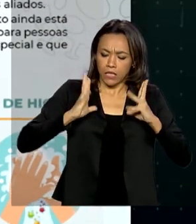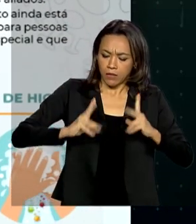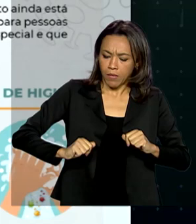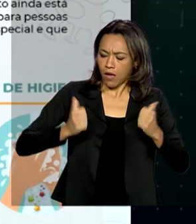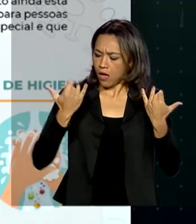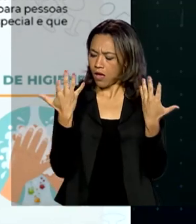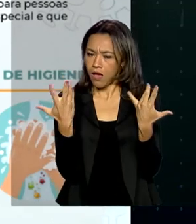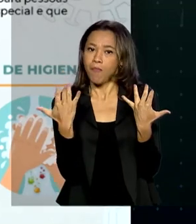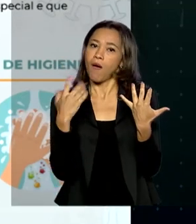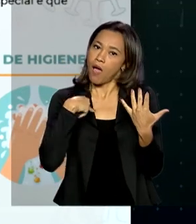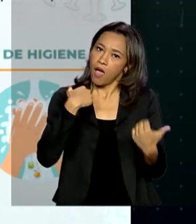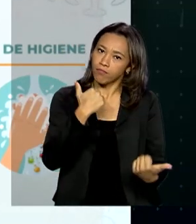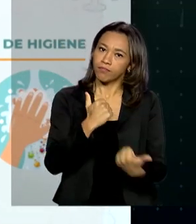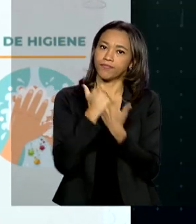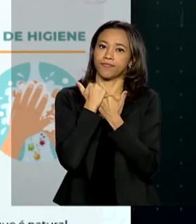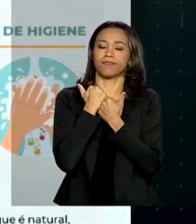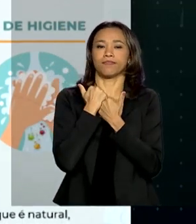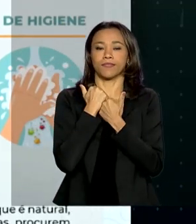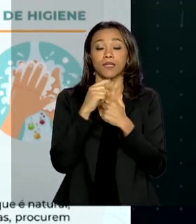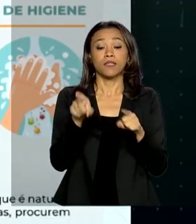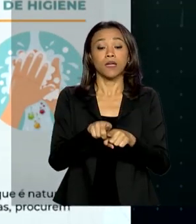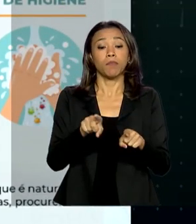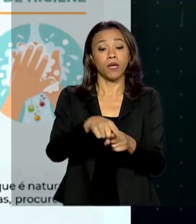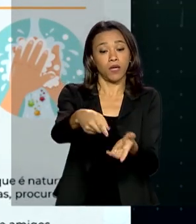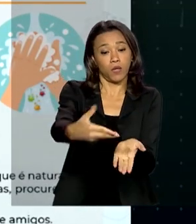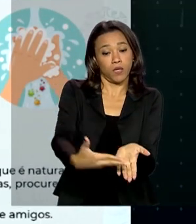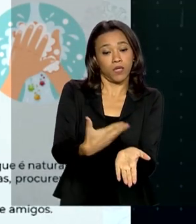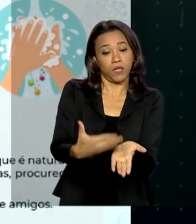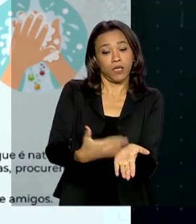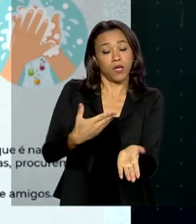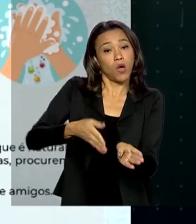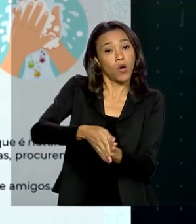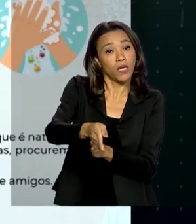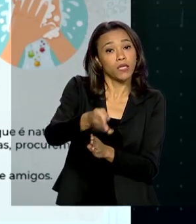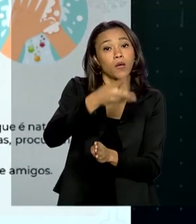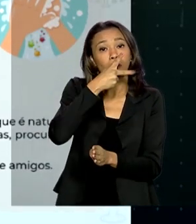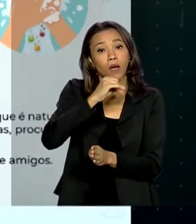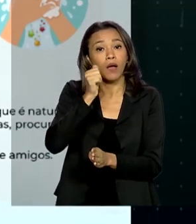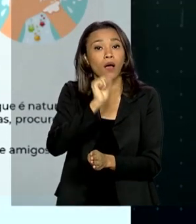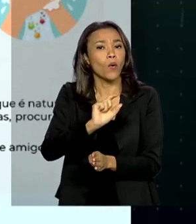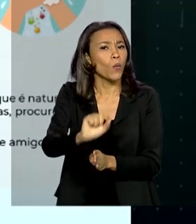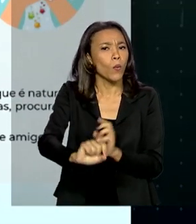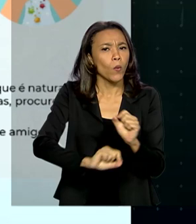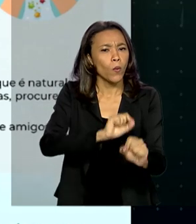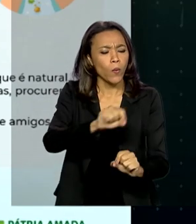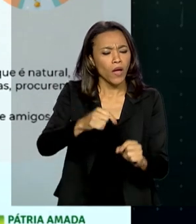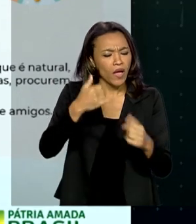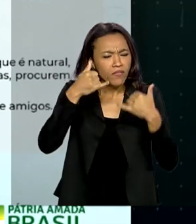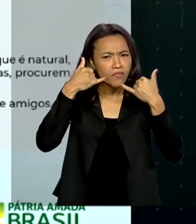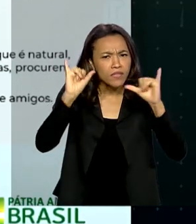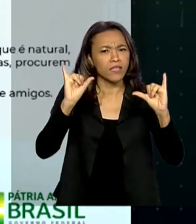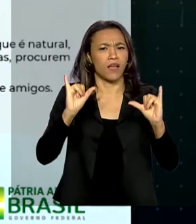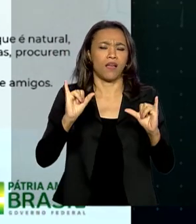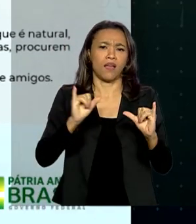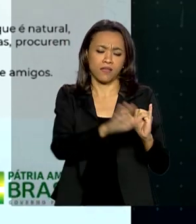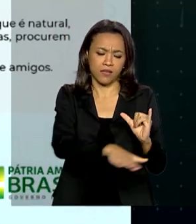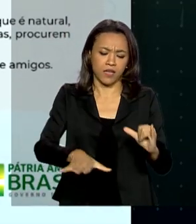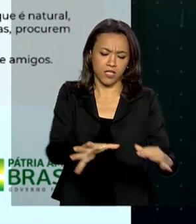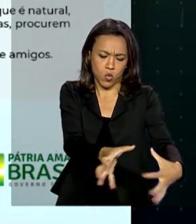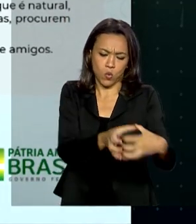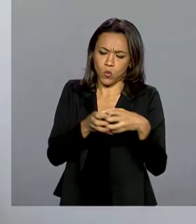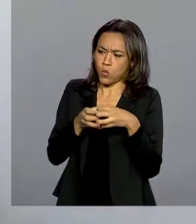nossos aliados. O documento também sugere aos pais que evitem a exposição de crianças em ambientes